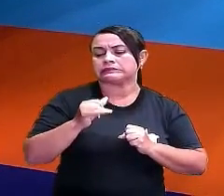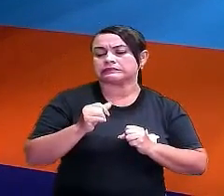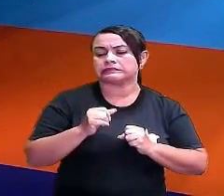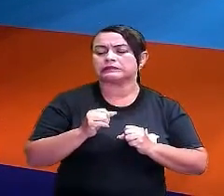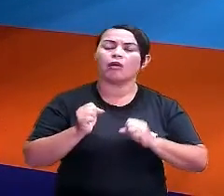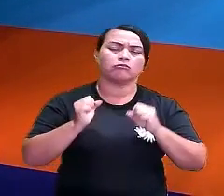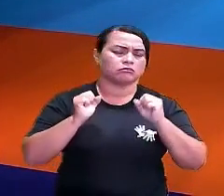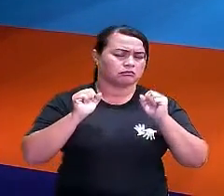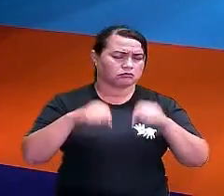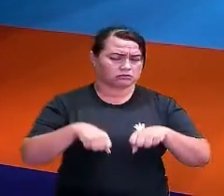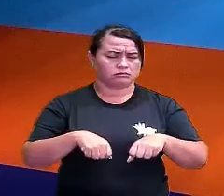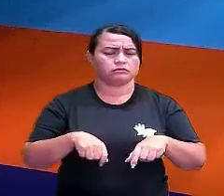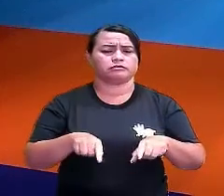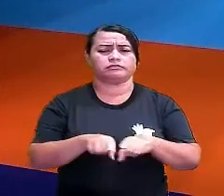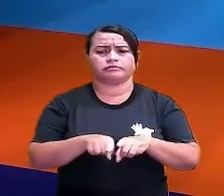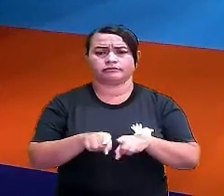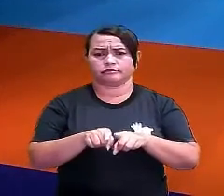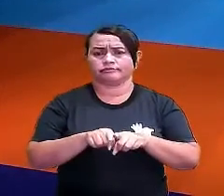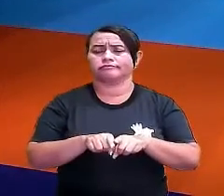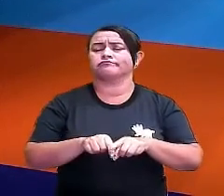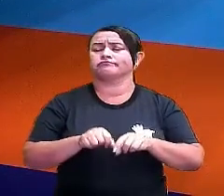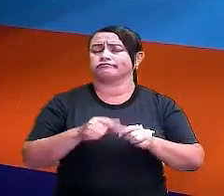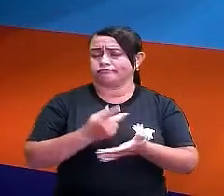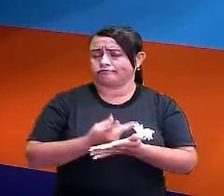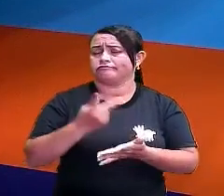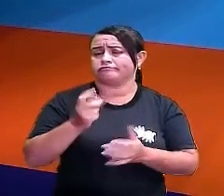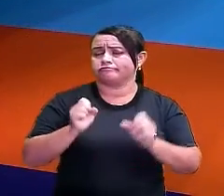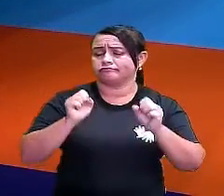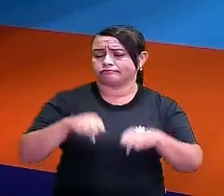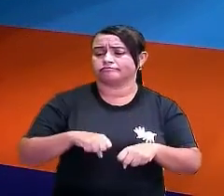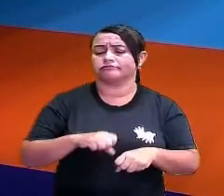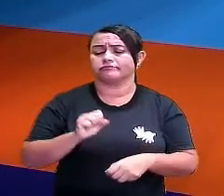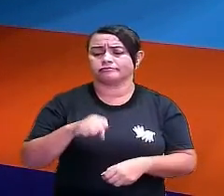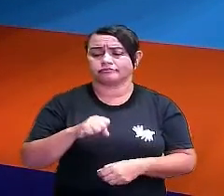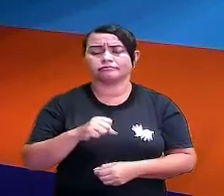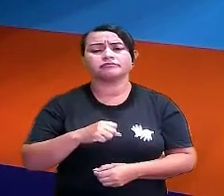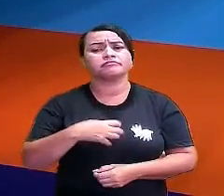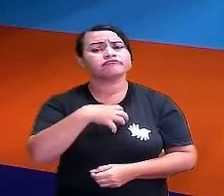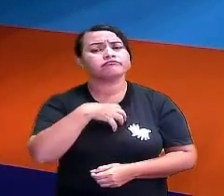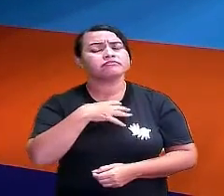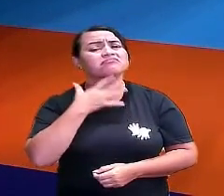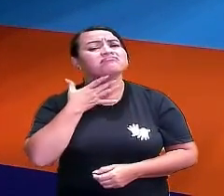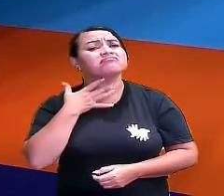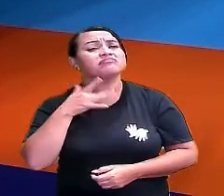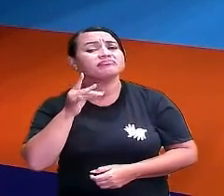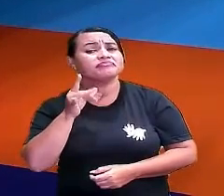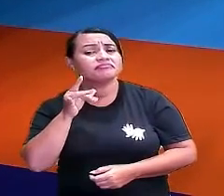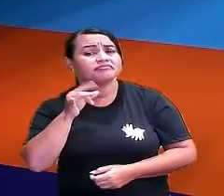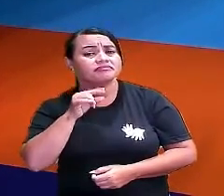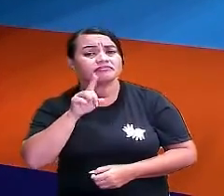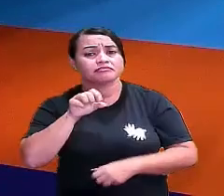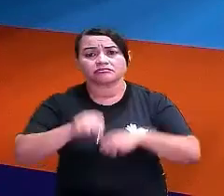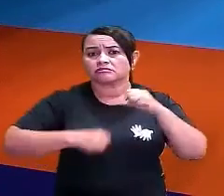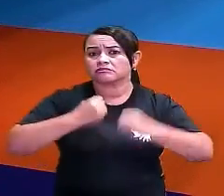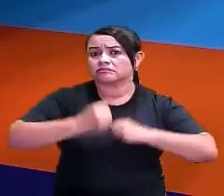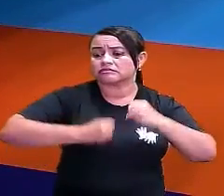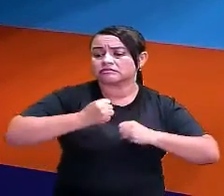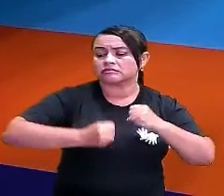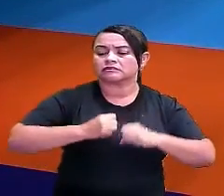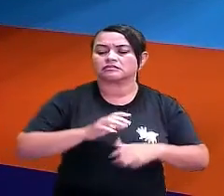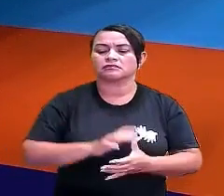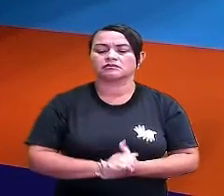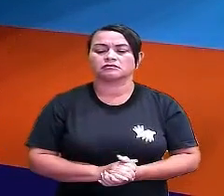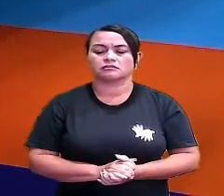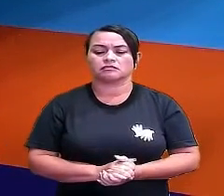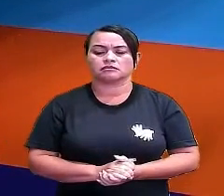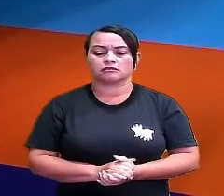Tenho possibilidades, não é? É provável? É provável que eu sinta sede após uma corrida. Vamos para a